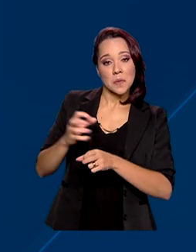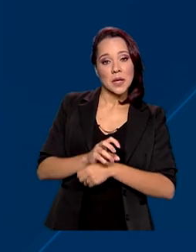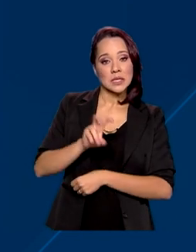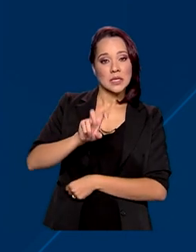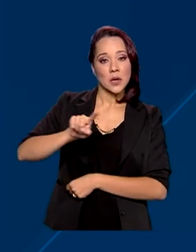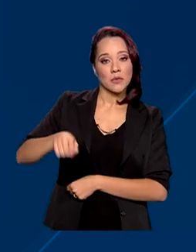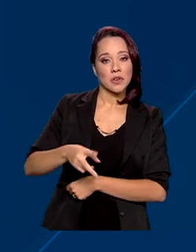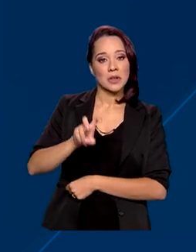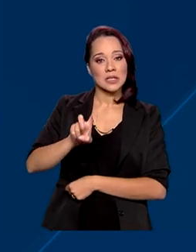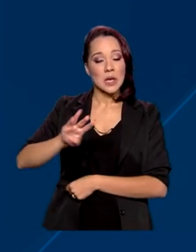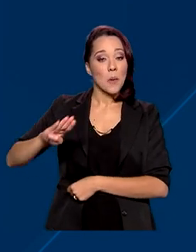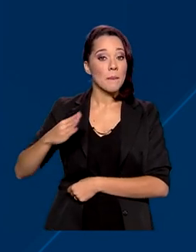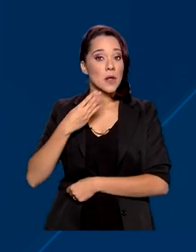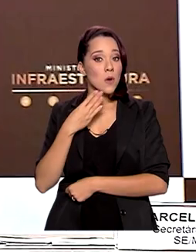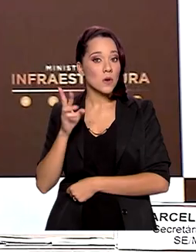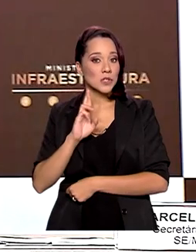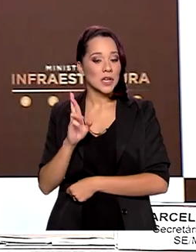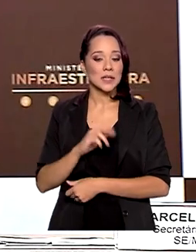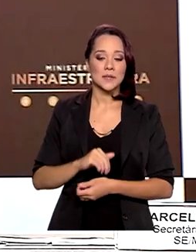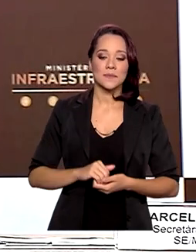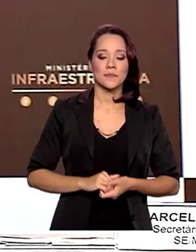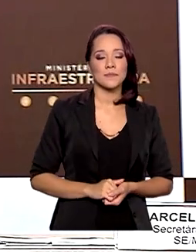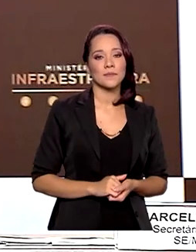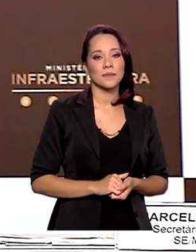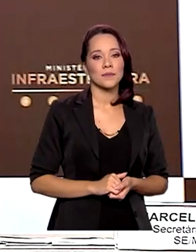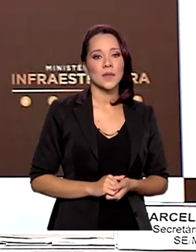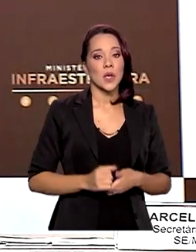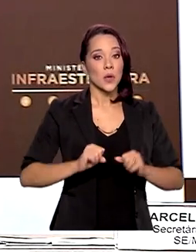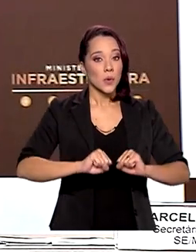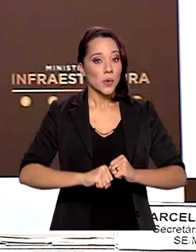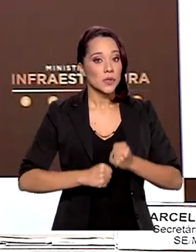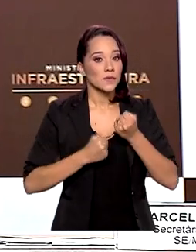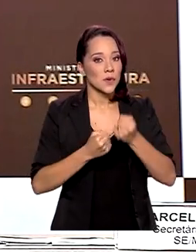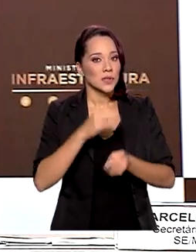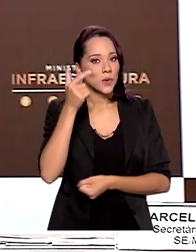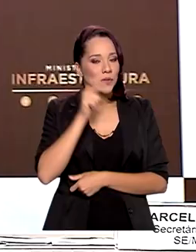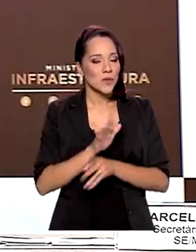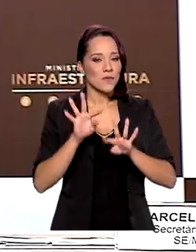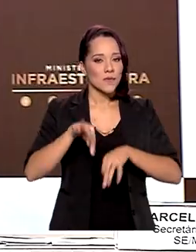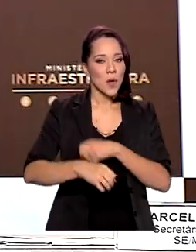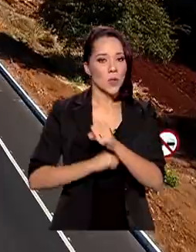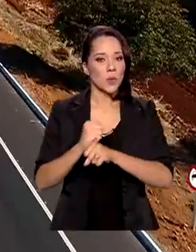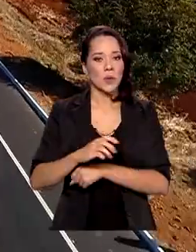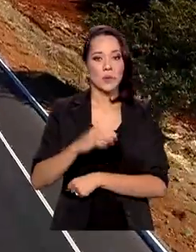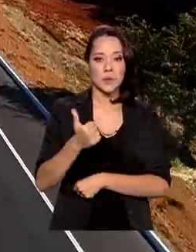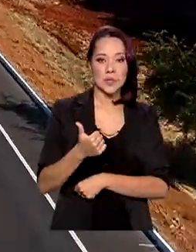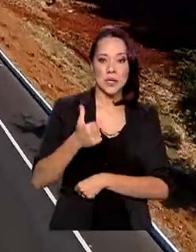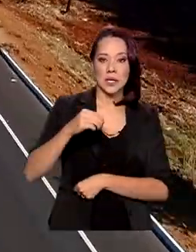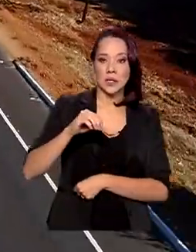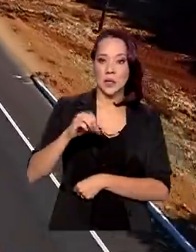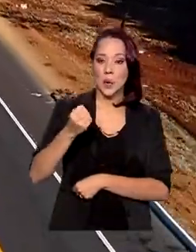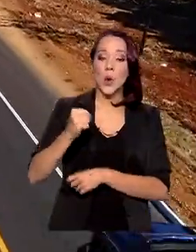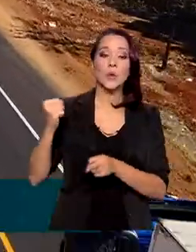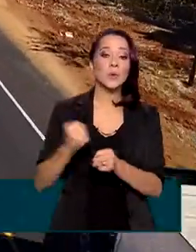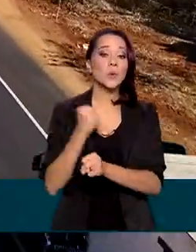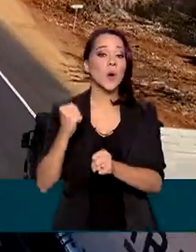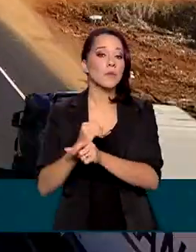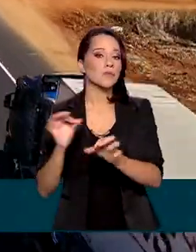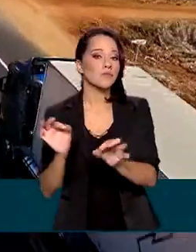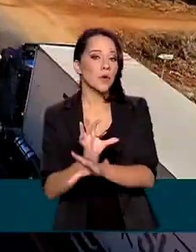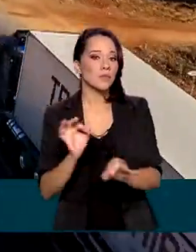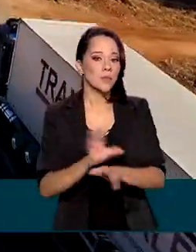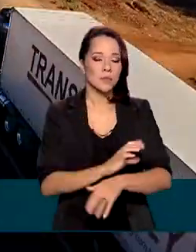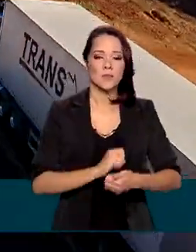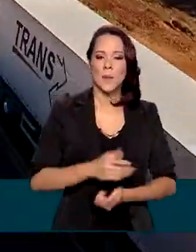,5 bilhões de reais. Com esforço, nós estamos chegando no final do ano com 108 obras concluídas. É o melhor